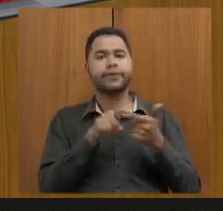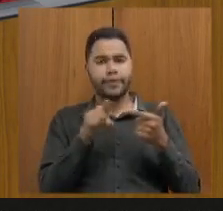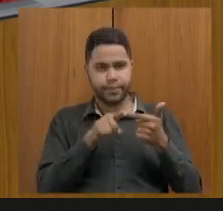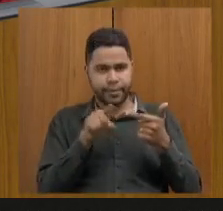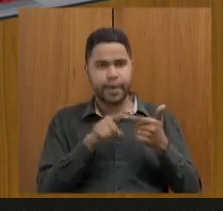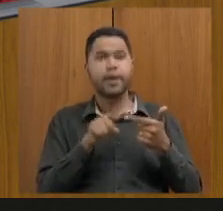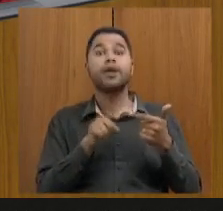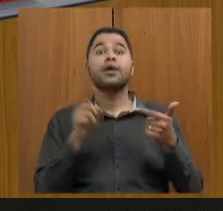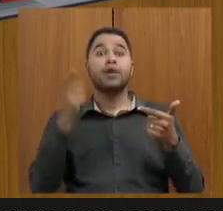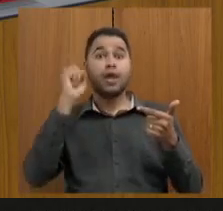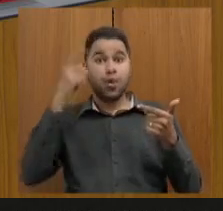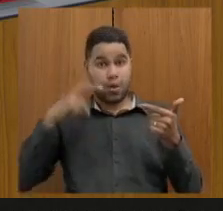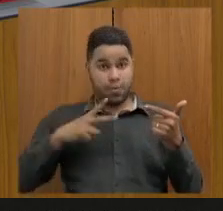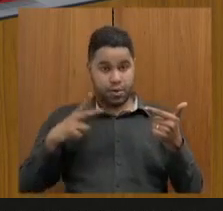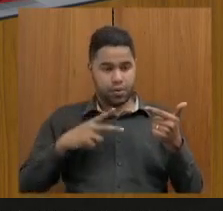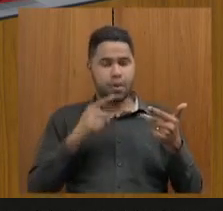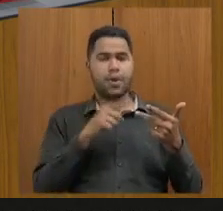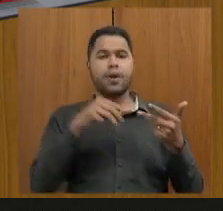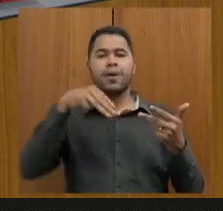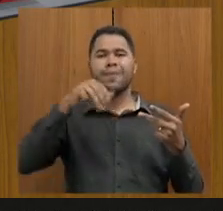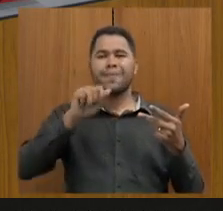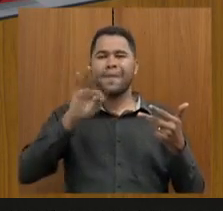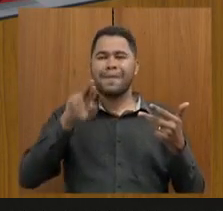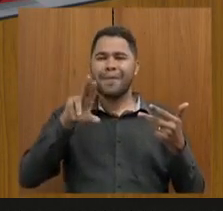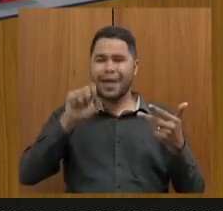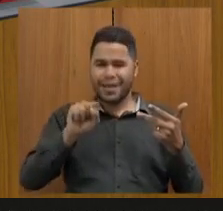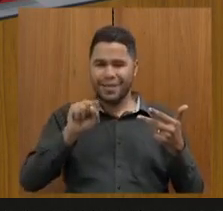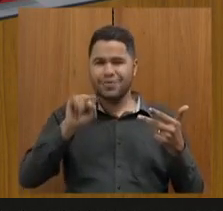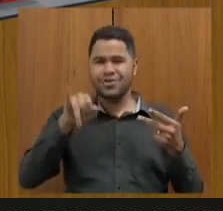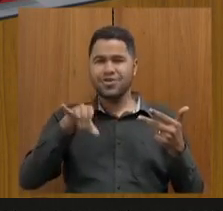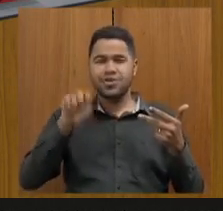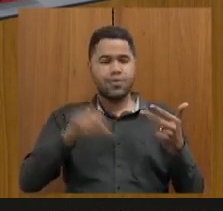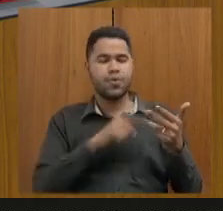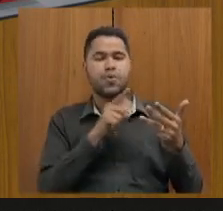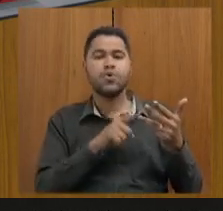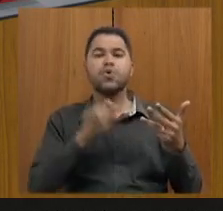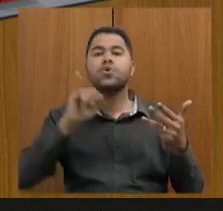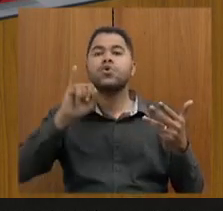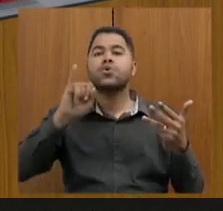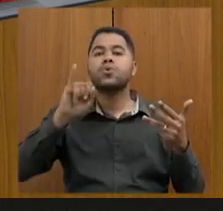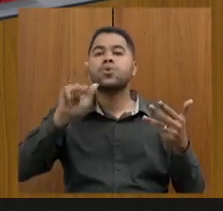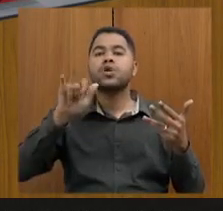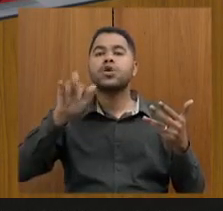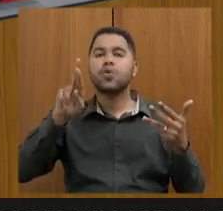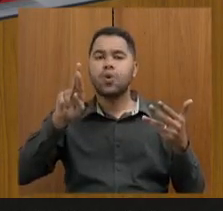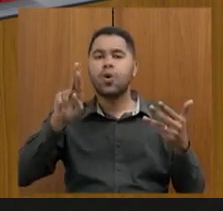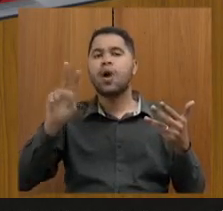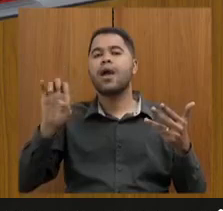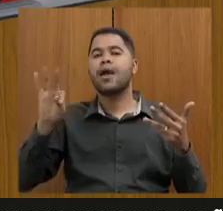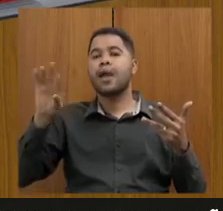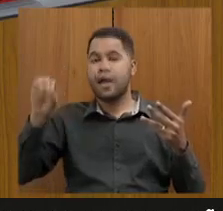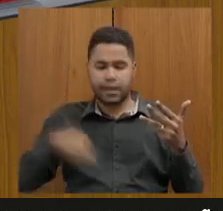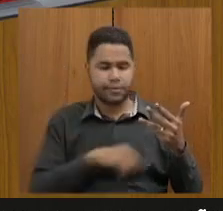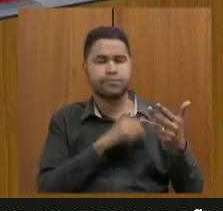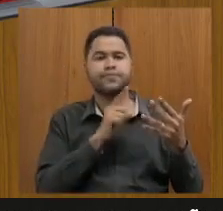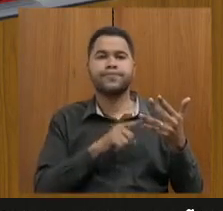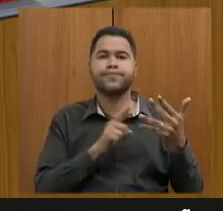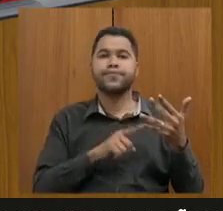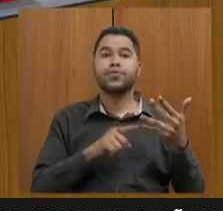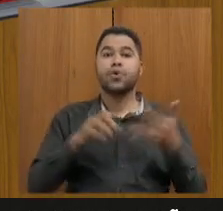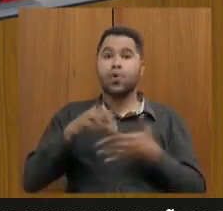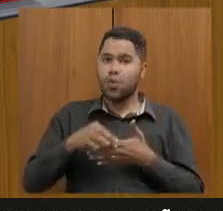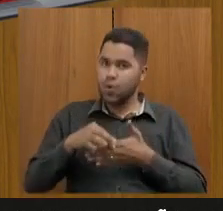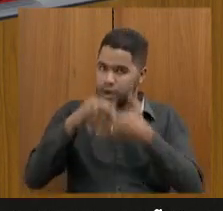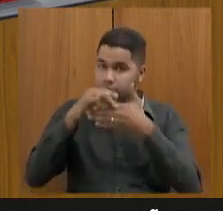reunião com ela e com o Matheus Simões, o Igor Eto, que esteve aqui no Assembleia Fiscaliza, o líder.